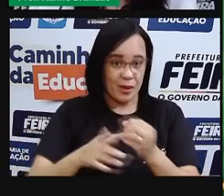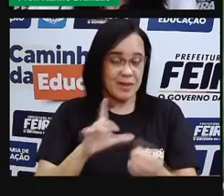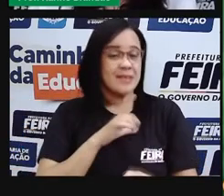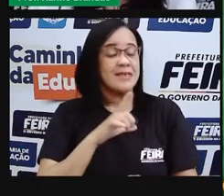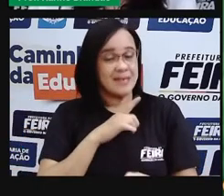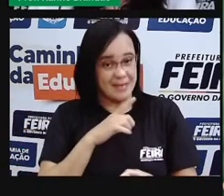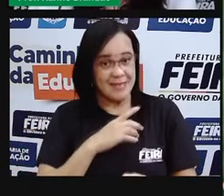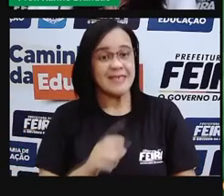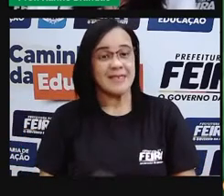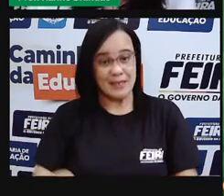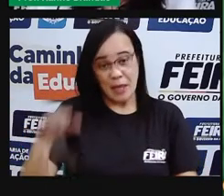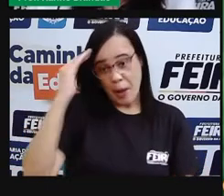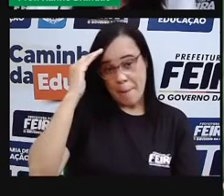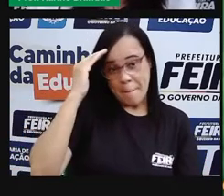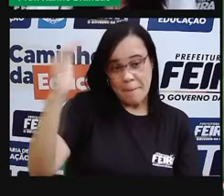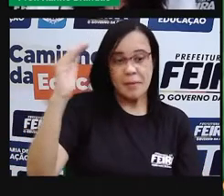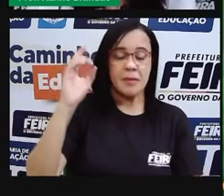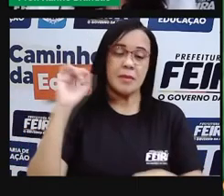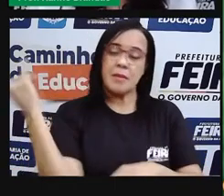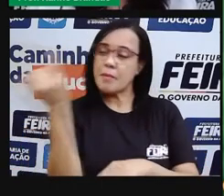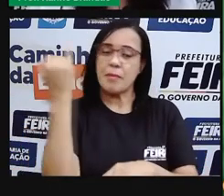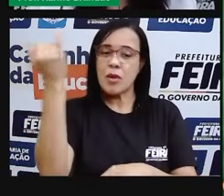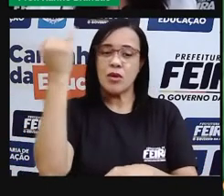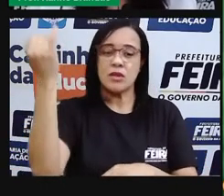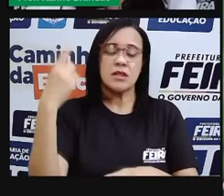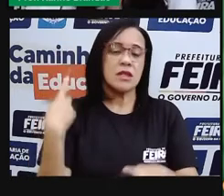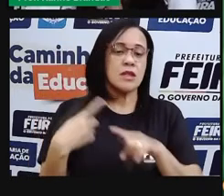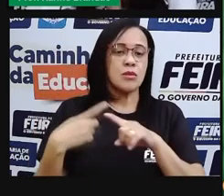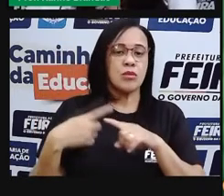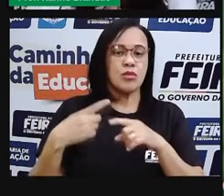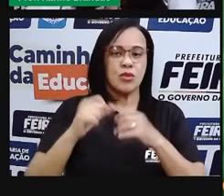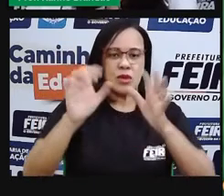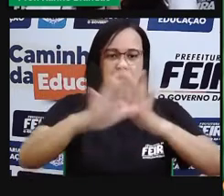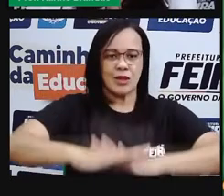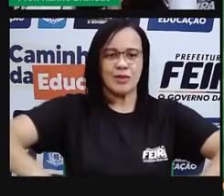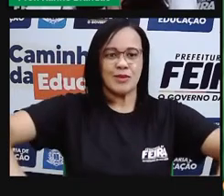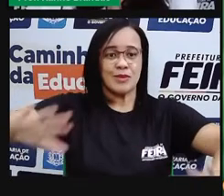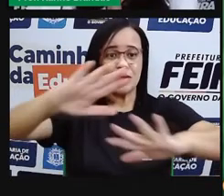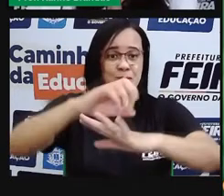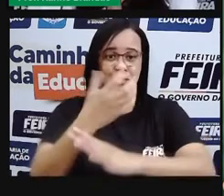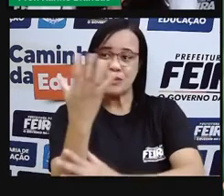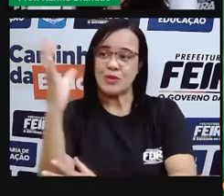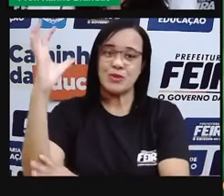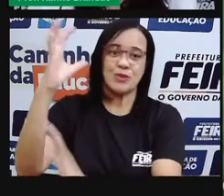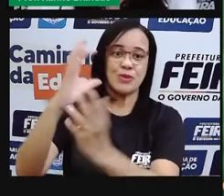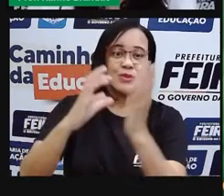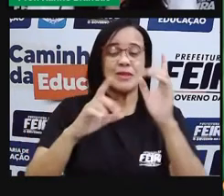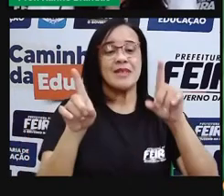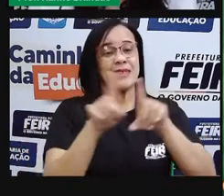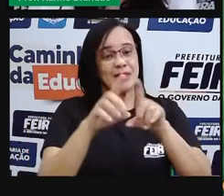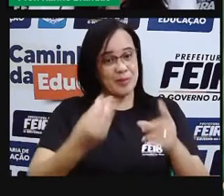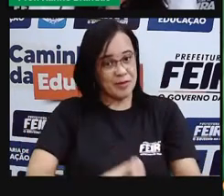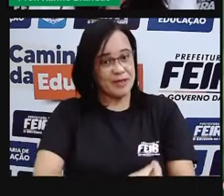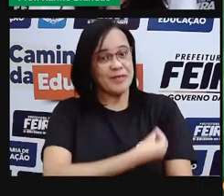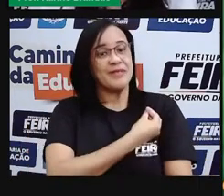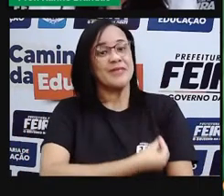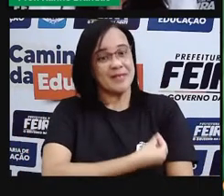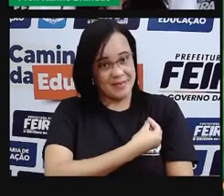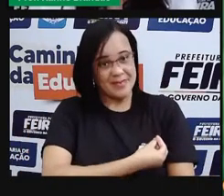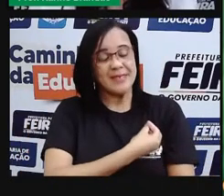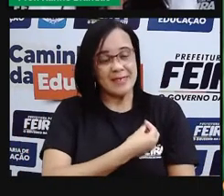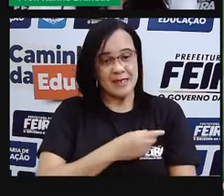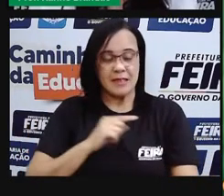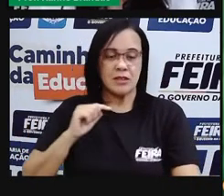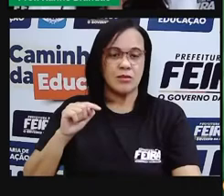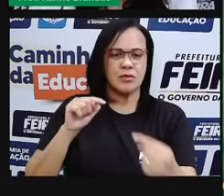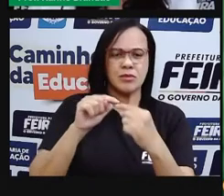Ressaltando a importância para os seres vivos e meio ambiente. Segundo objetivo, aplicar os conhecimentos sobre as mudanças